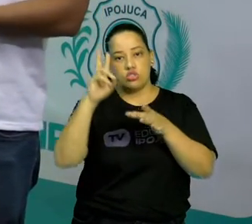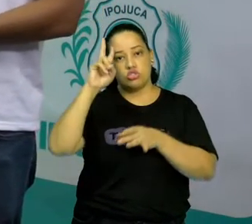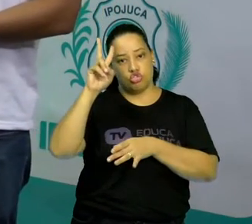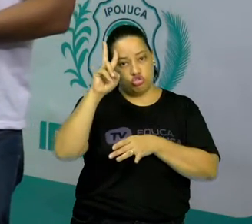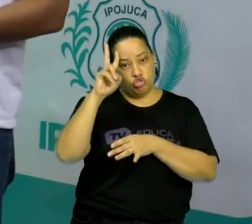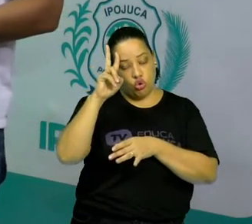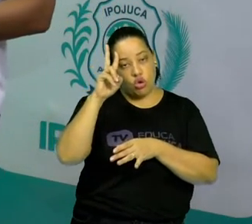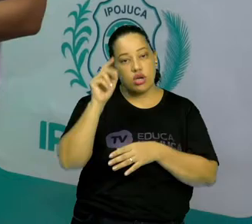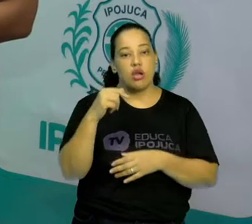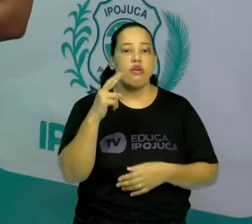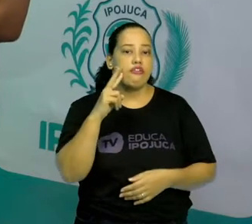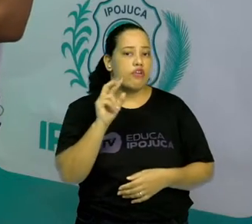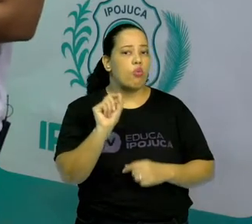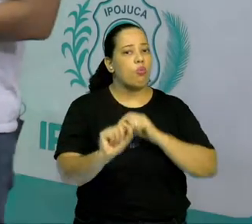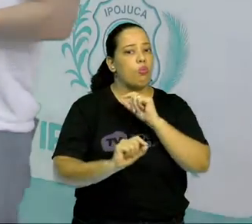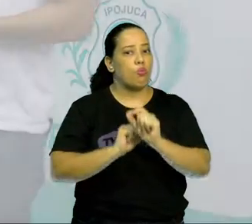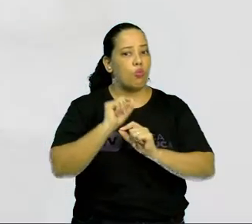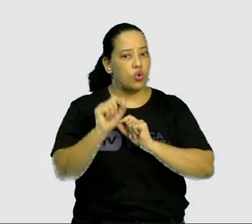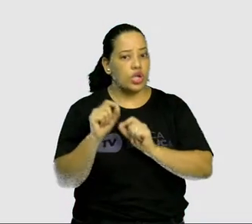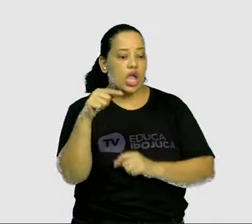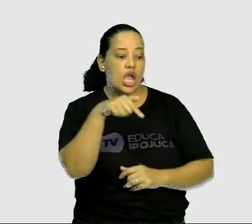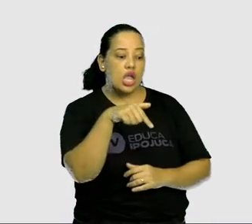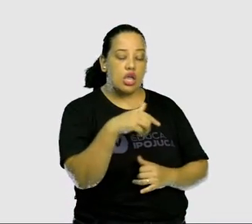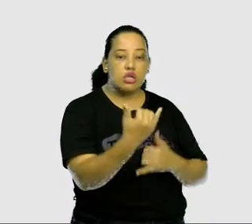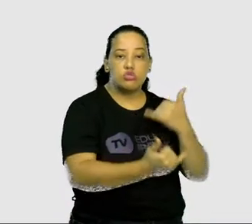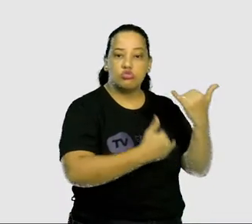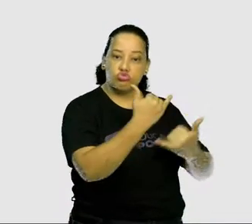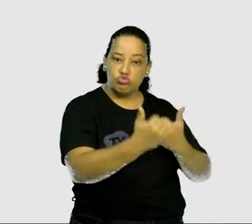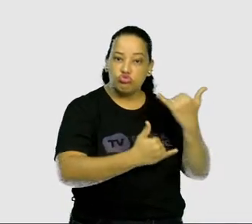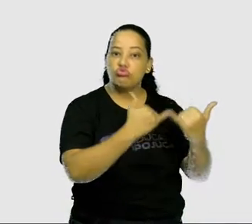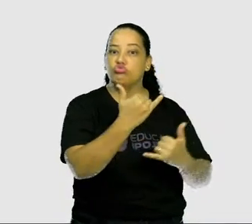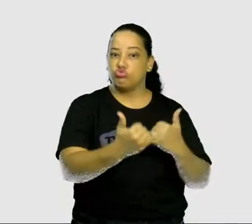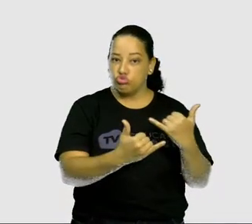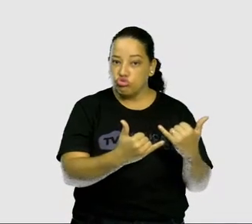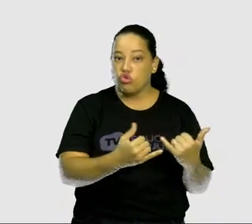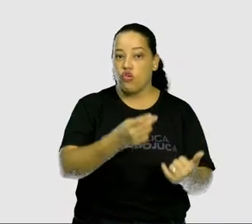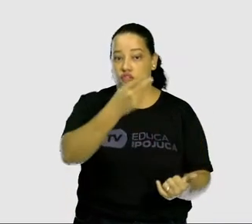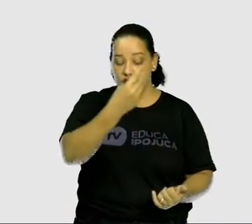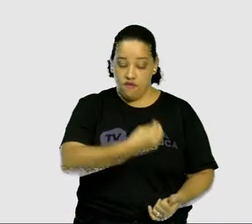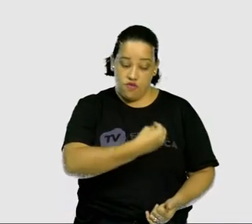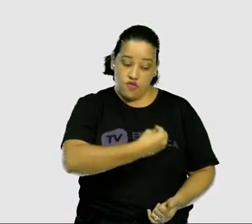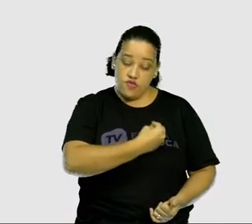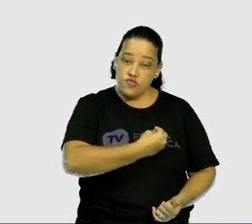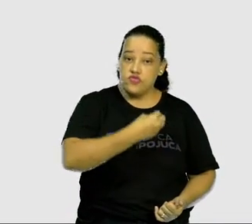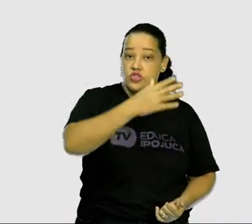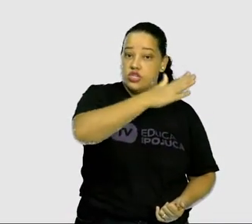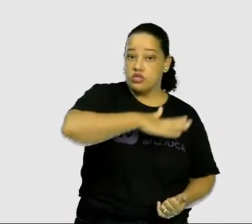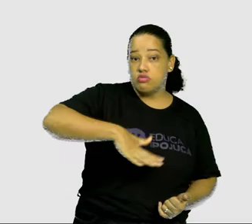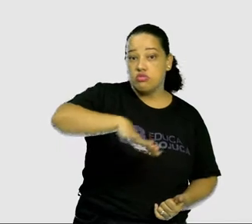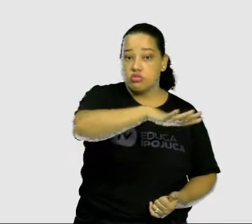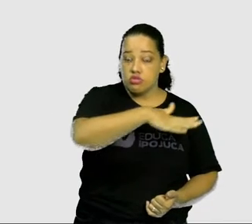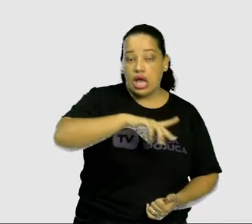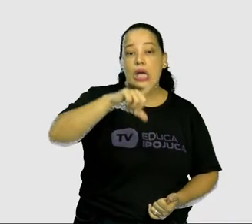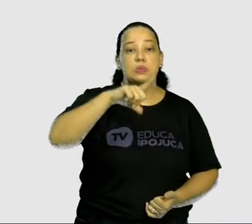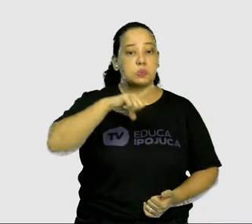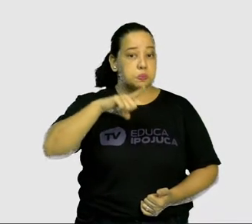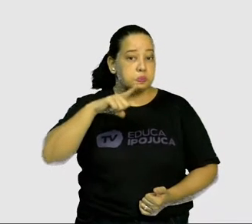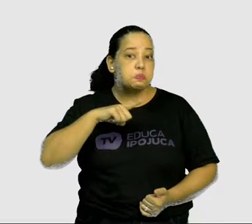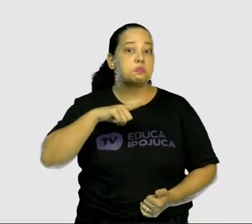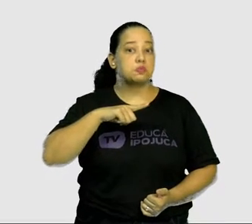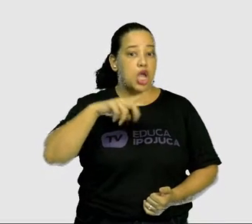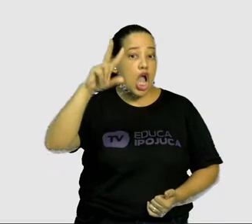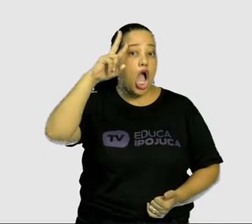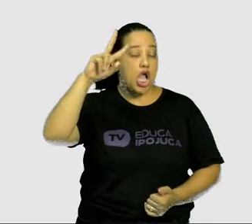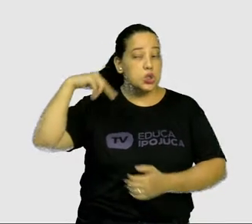a gente vai ver que o jogo esteve sempre presente em todas as civilizações, em toda a história, acompanhando a evolução